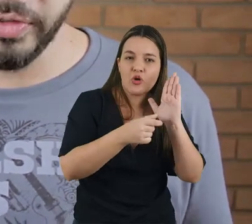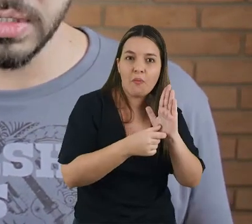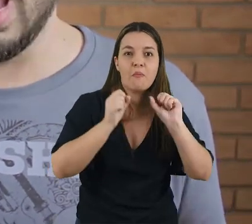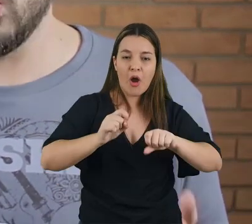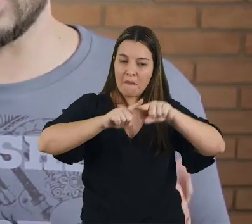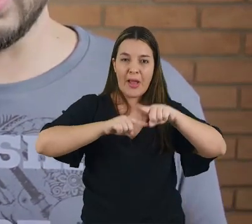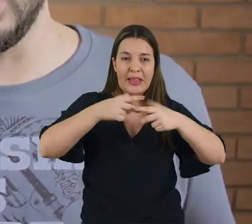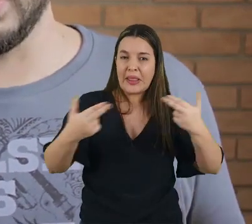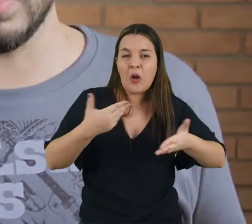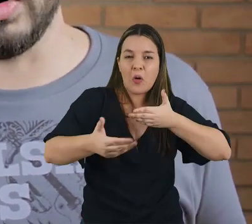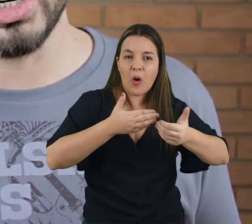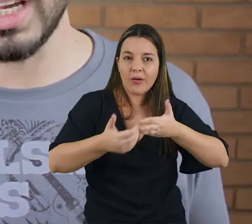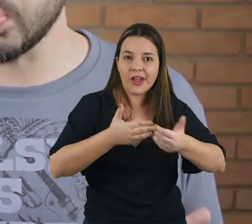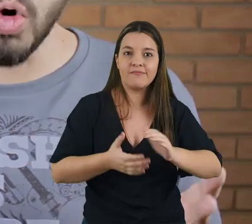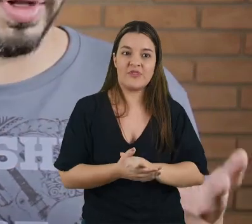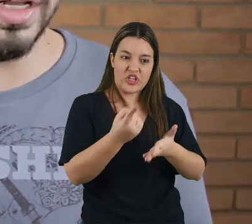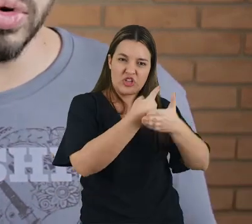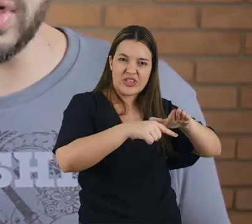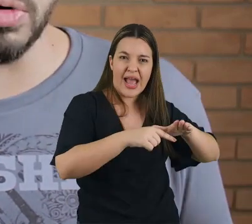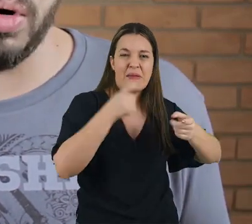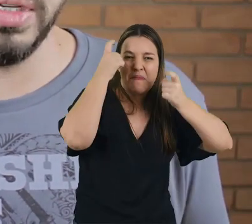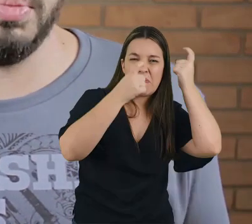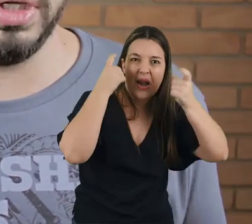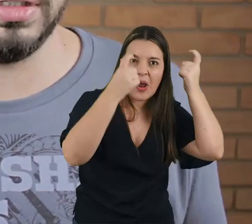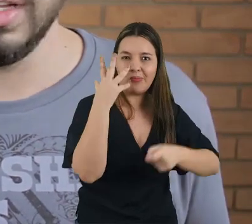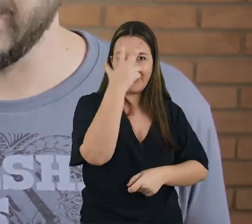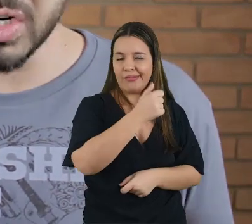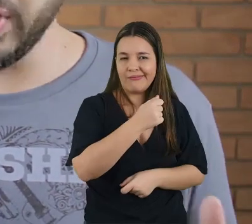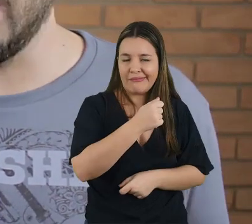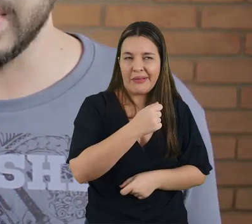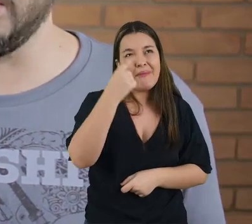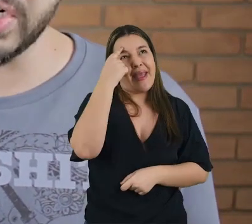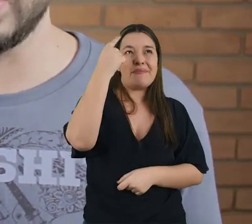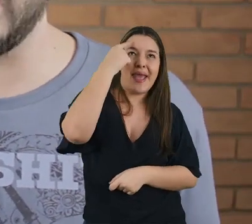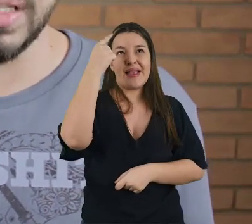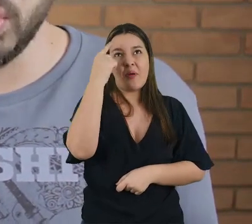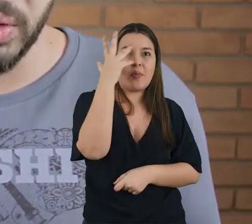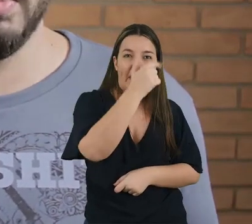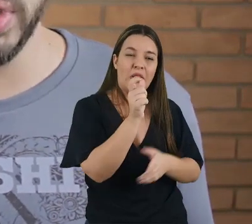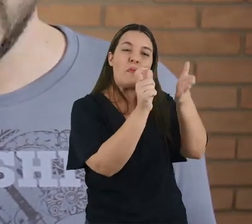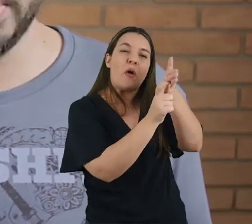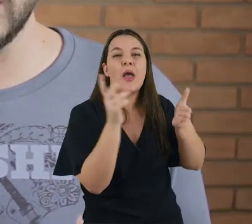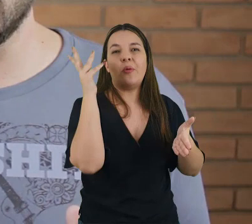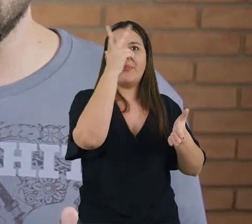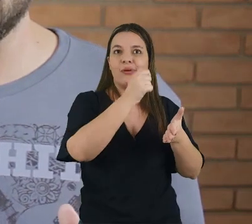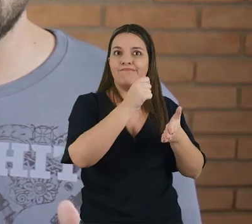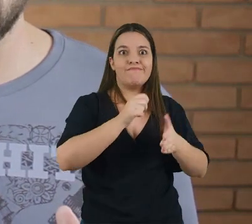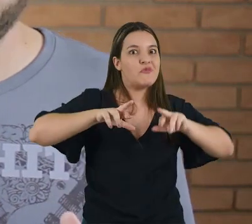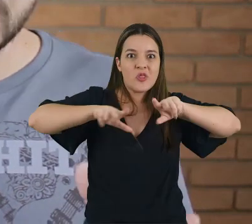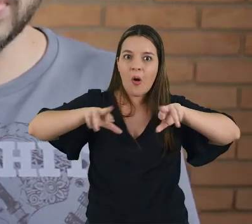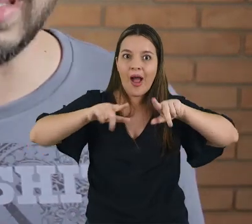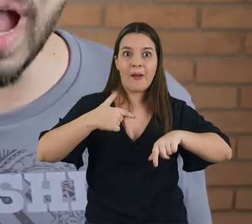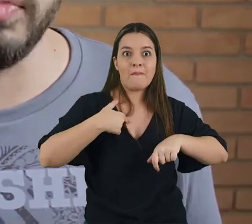um produto físico. O design de interação, a gente nem se preocupa tanto só se uma coisa é bonita. A gente não fica lá pensando, poxa vida, será que esse botão é bonito? Eu preciso é que esse